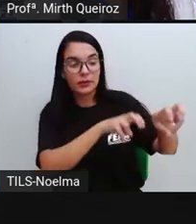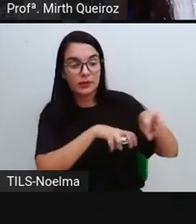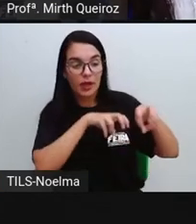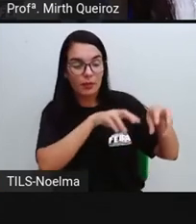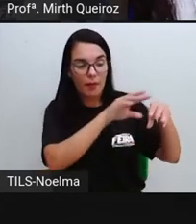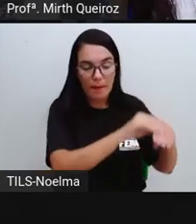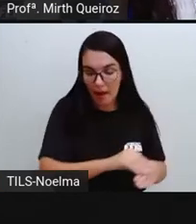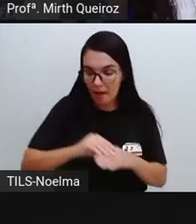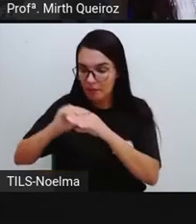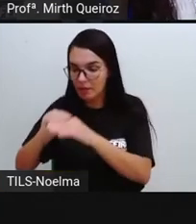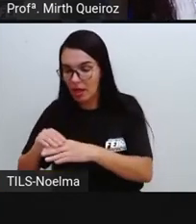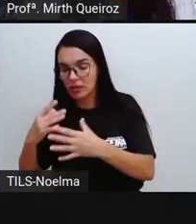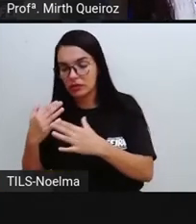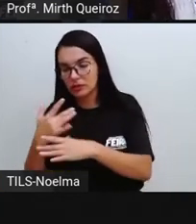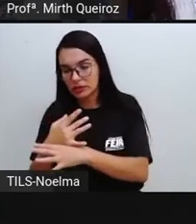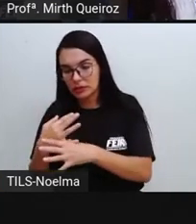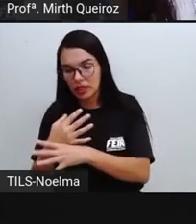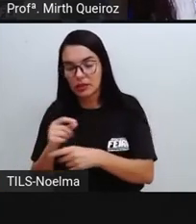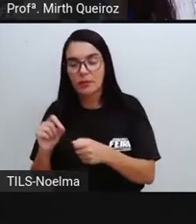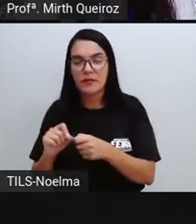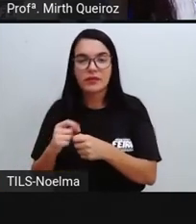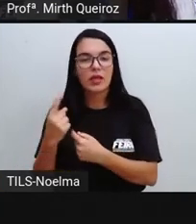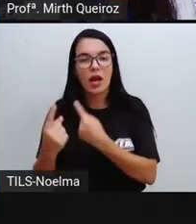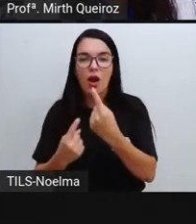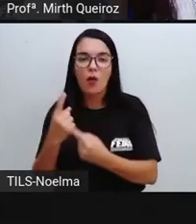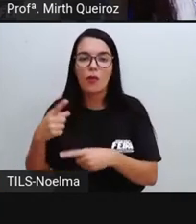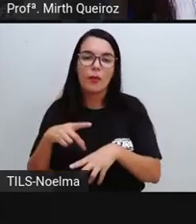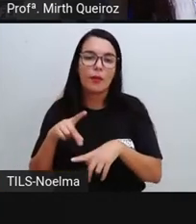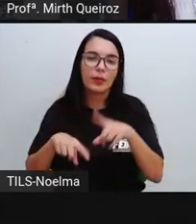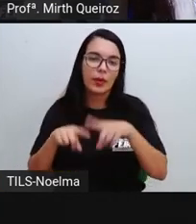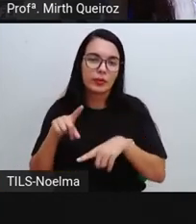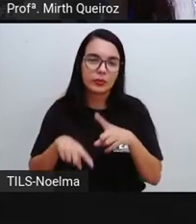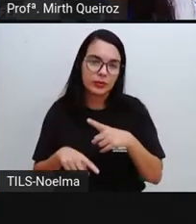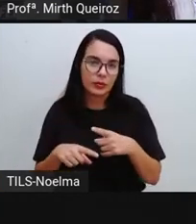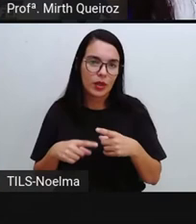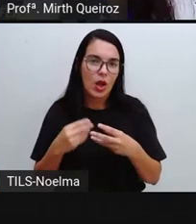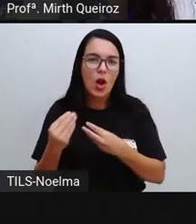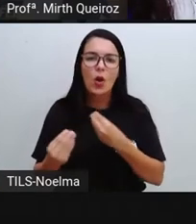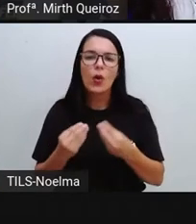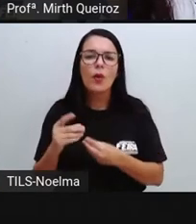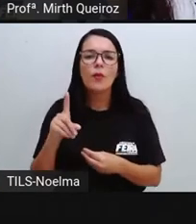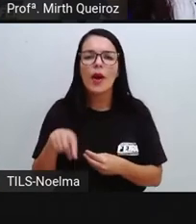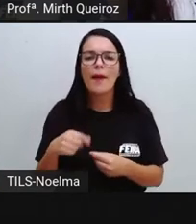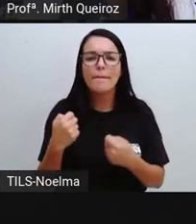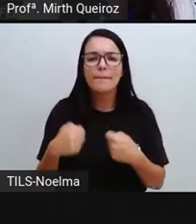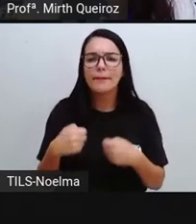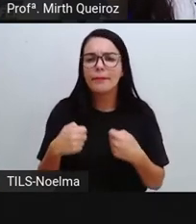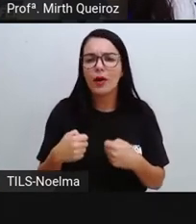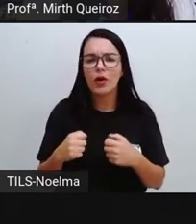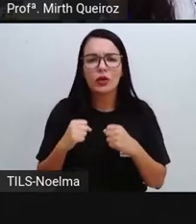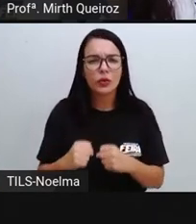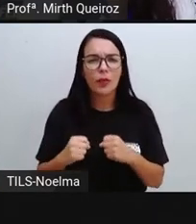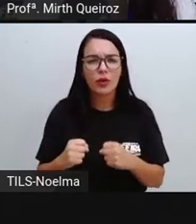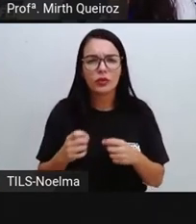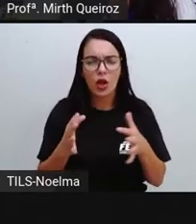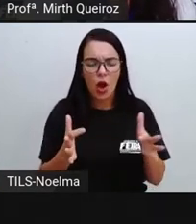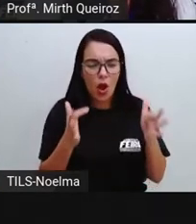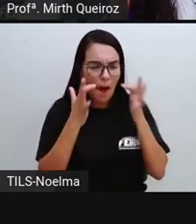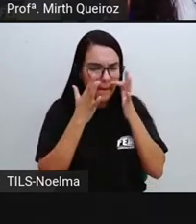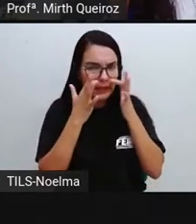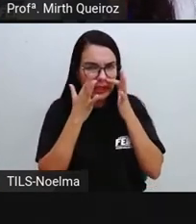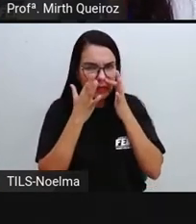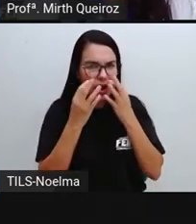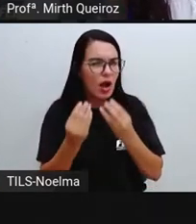produzir determinado produto. Como é possível observar essa interdependência? Justamente isso, né? O campo